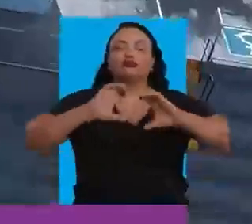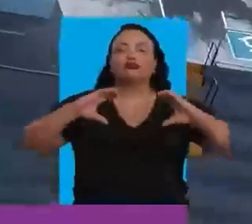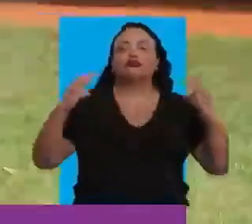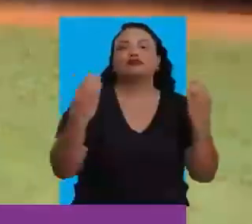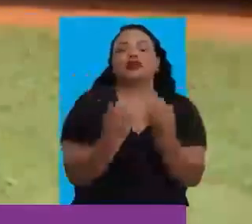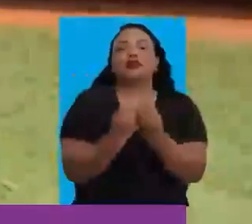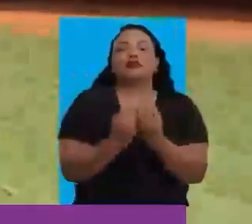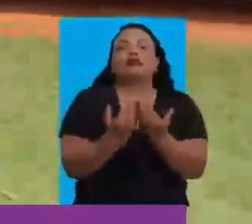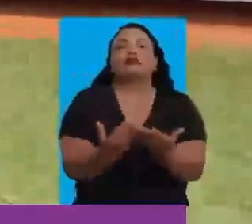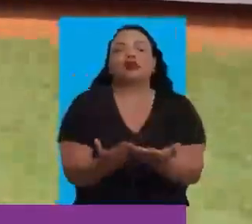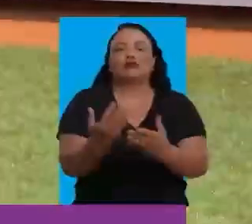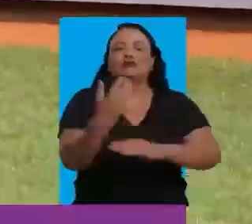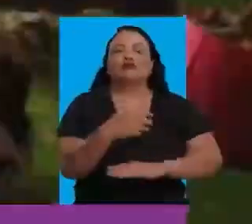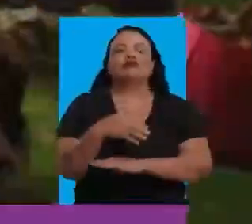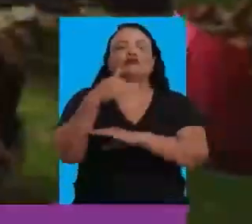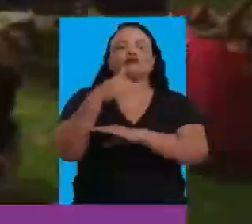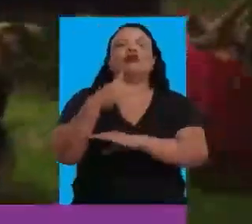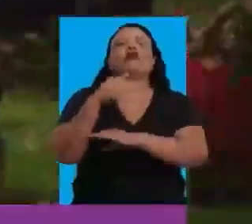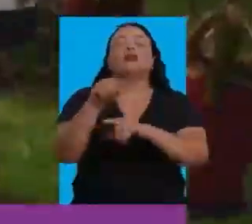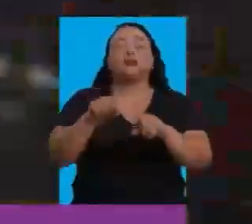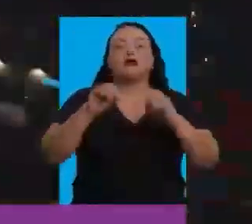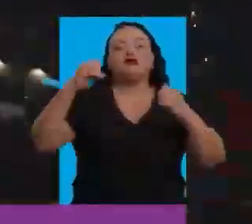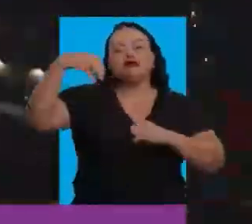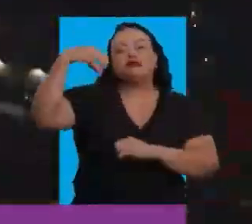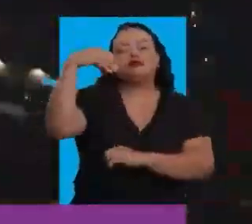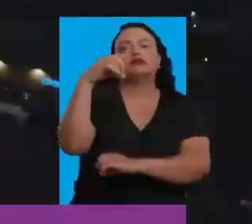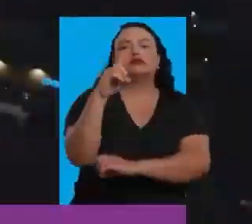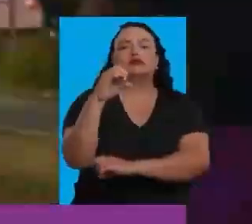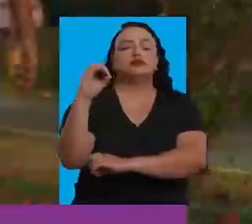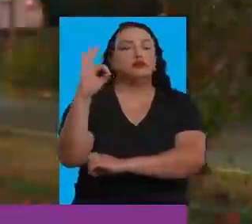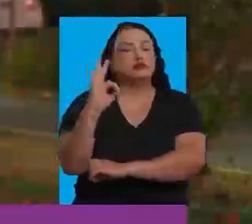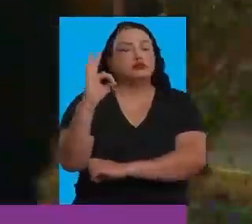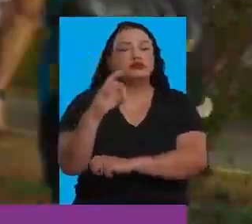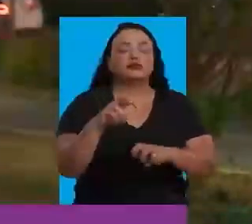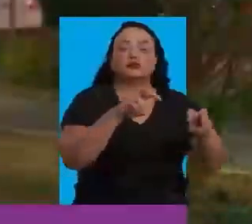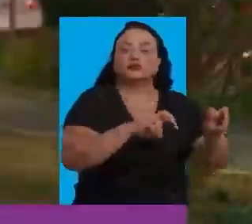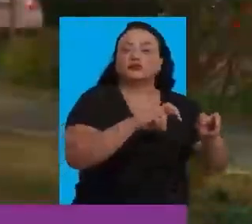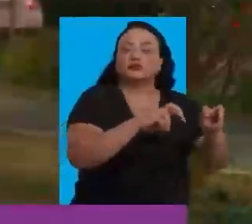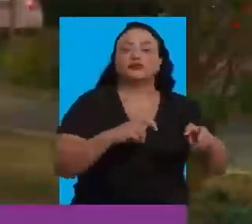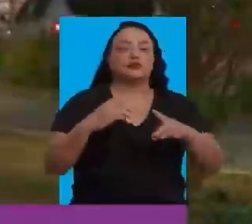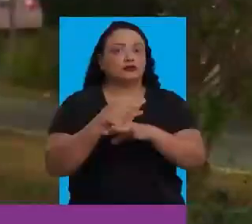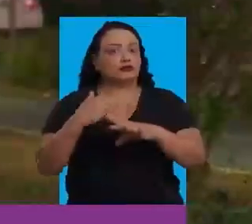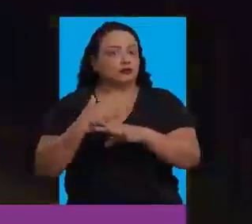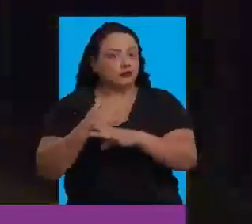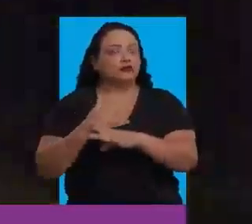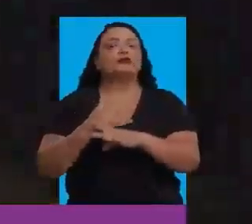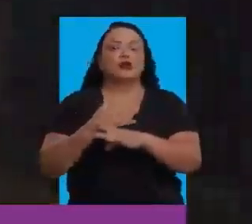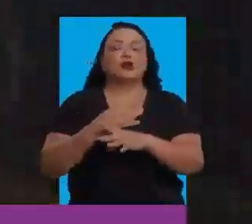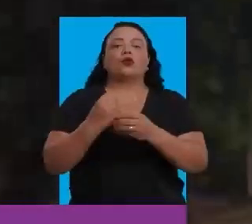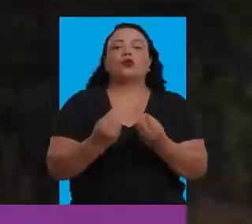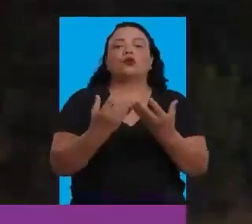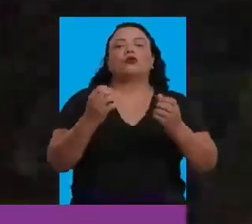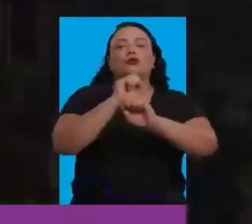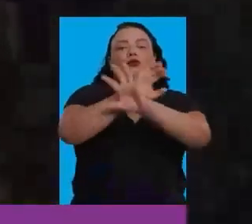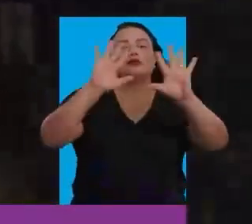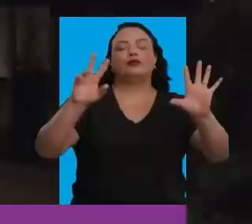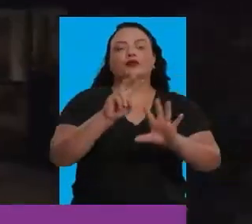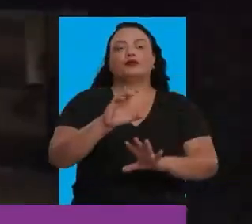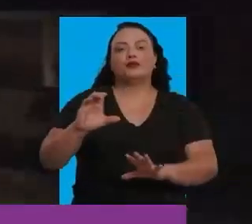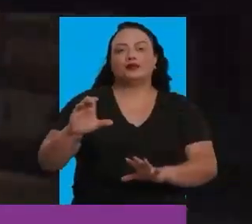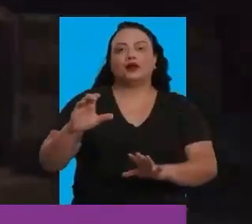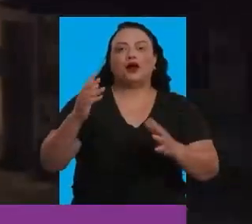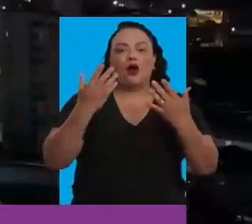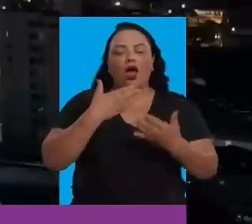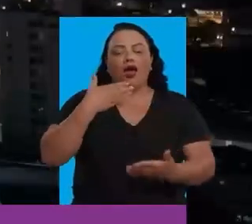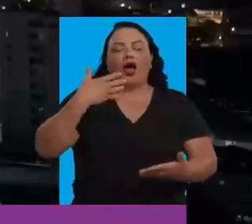Murilão. Entregou o orquidário Zilda Gusmão. Sheila iluminou em LED 100% da zona urbana e mais de 80% da zona rural com o